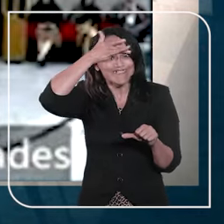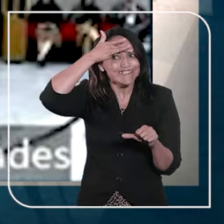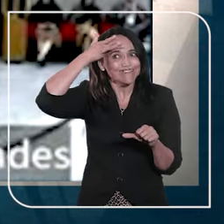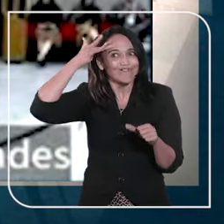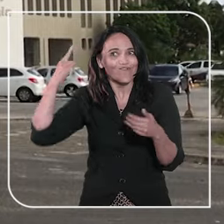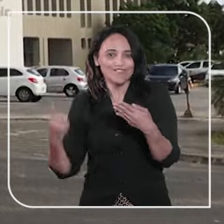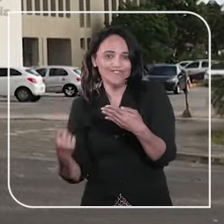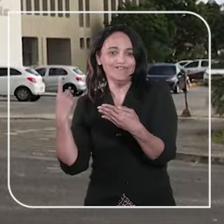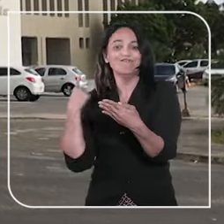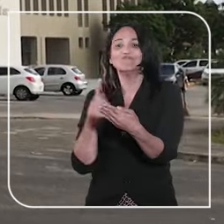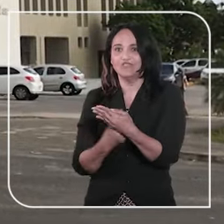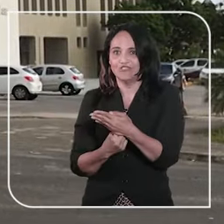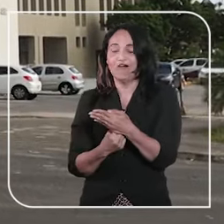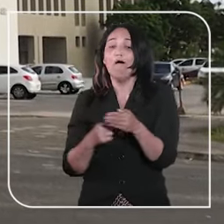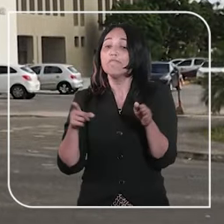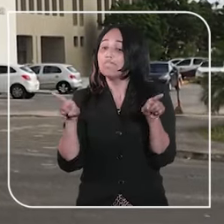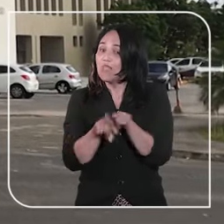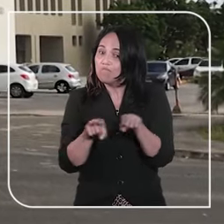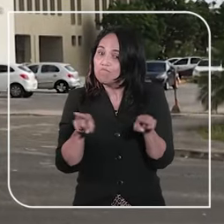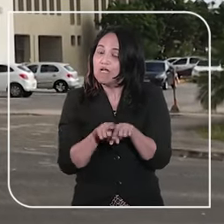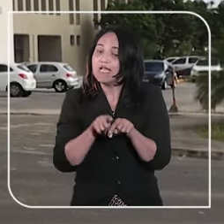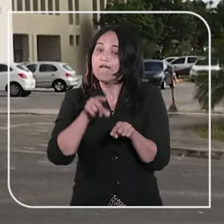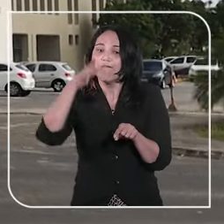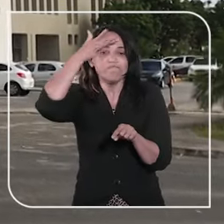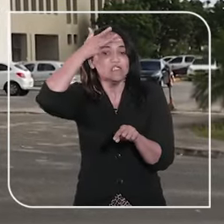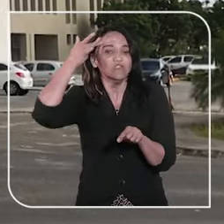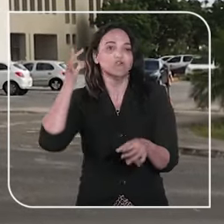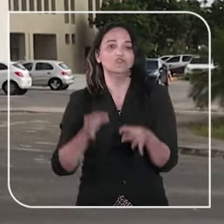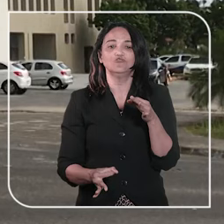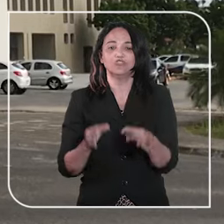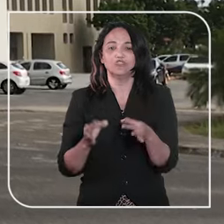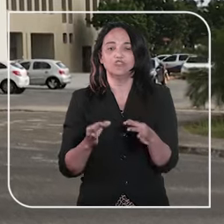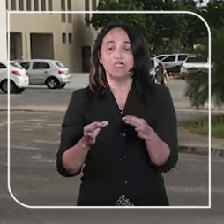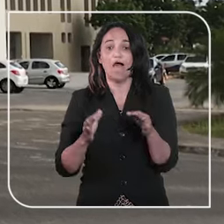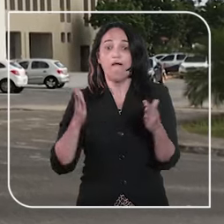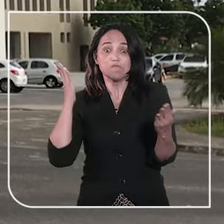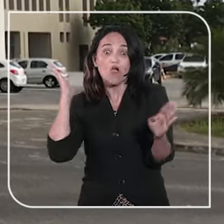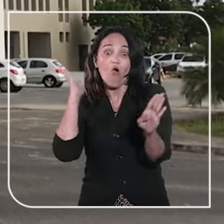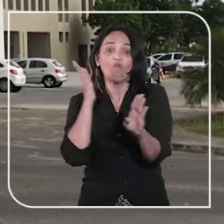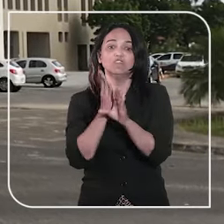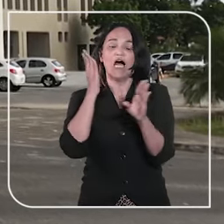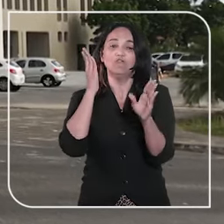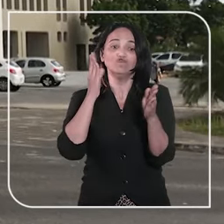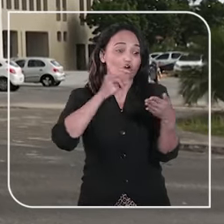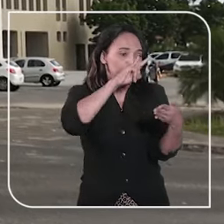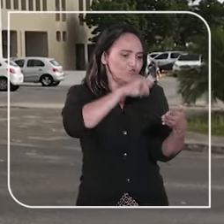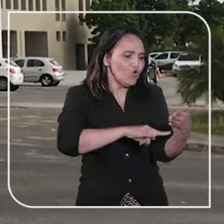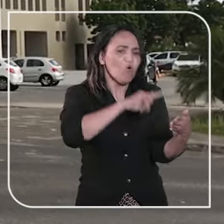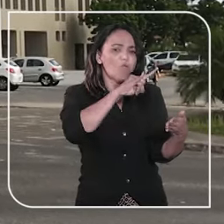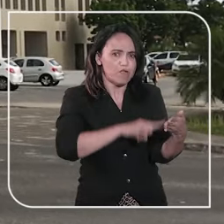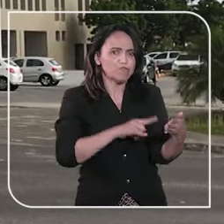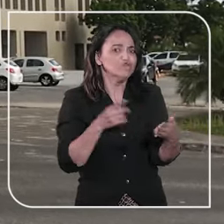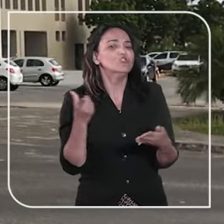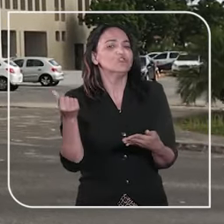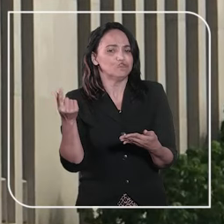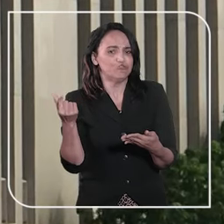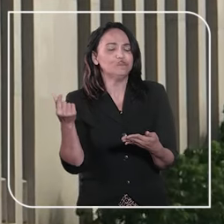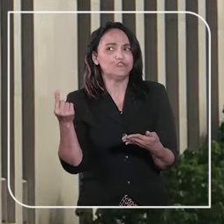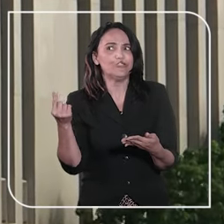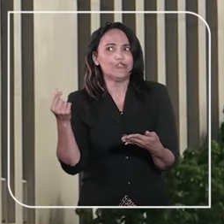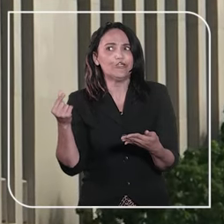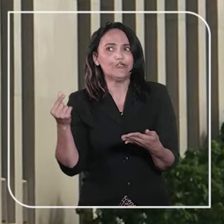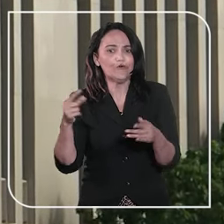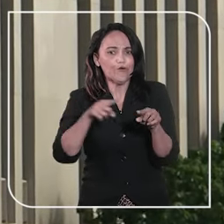jurídicas. Mandados de busca e apreensão ainda encontraram comprovantes de depósito de dinheiro fracionado